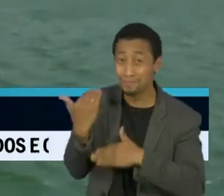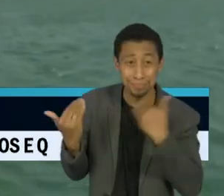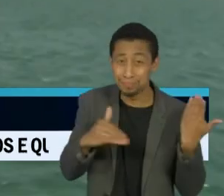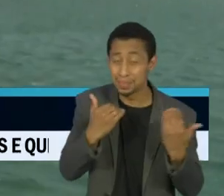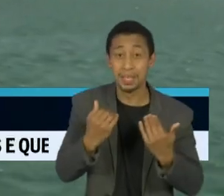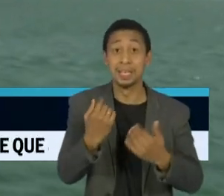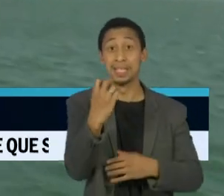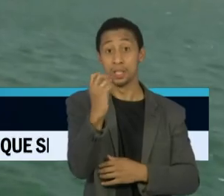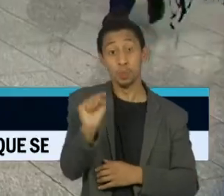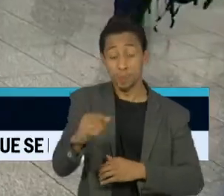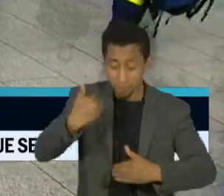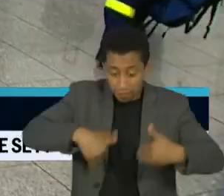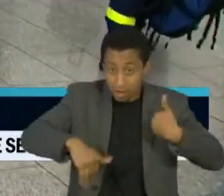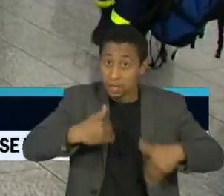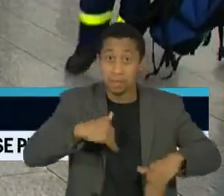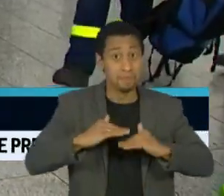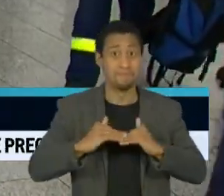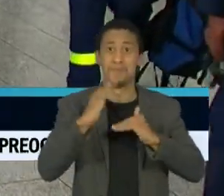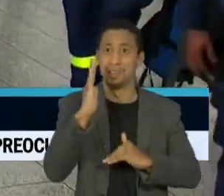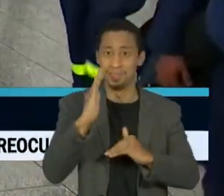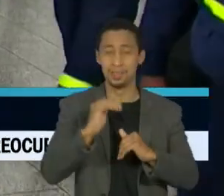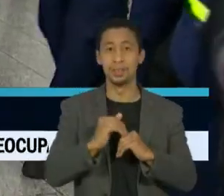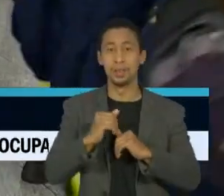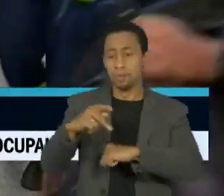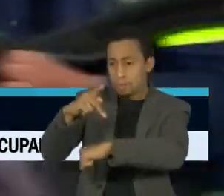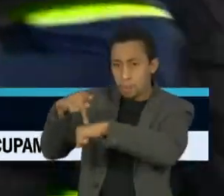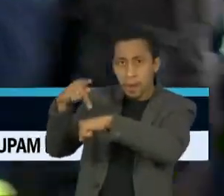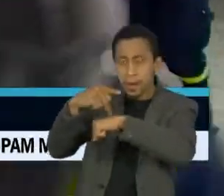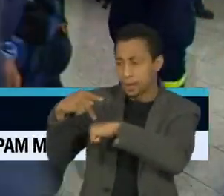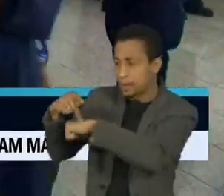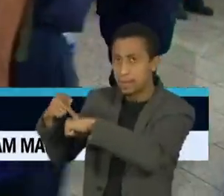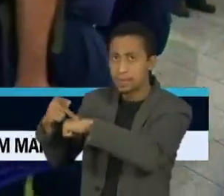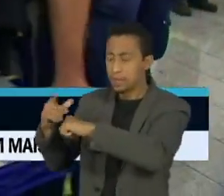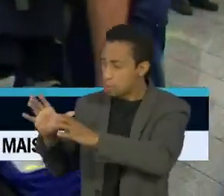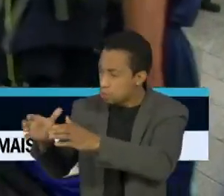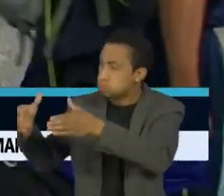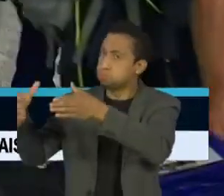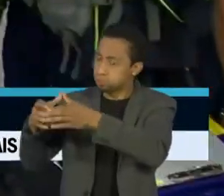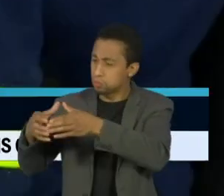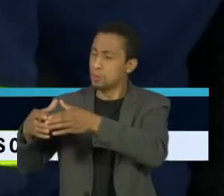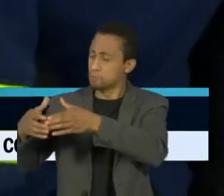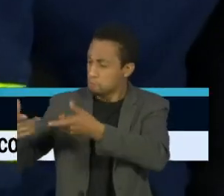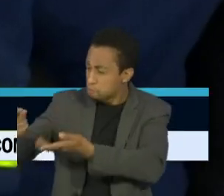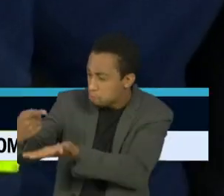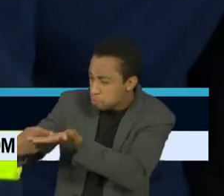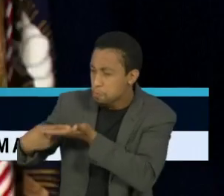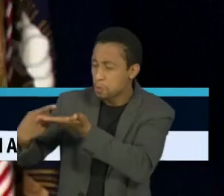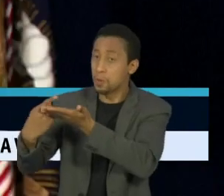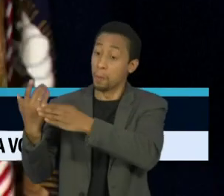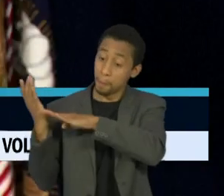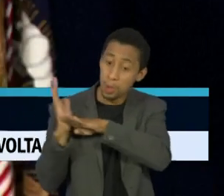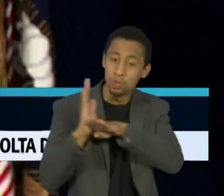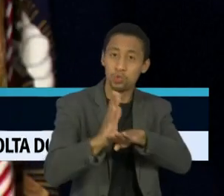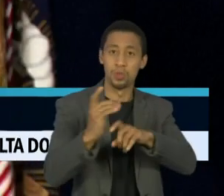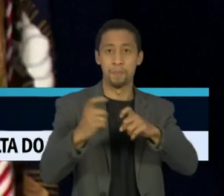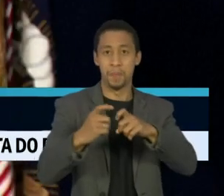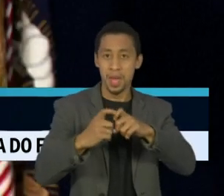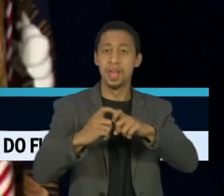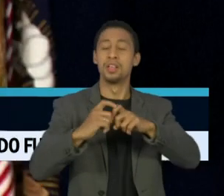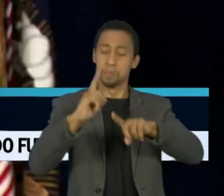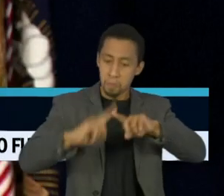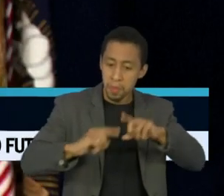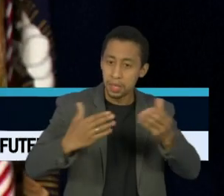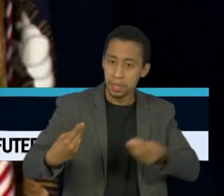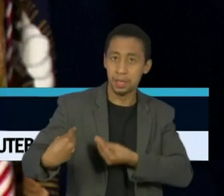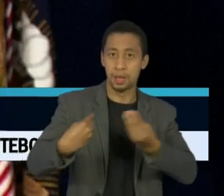5 mil feridas. Vários países estão se mobilizando para enviar ajuda operacional e médica. O presidente dos